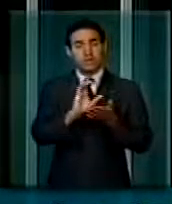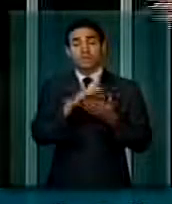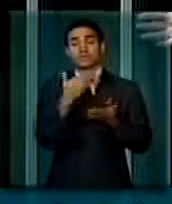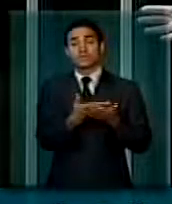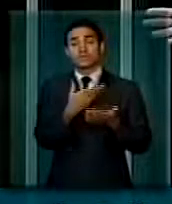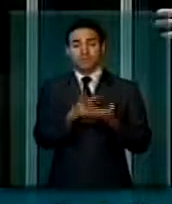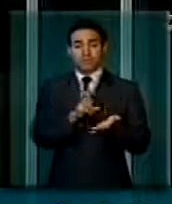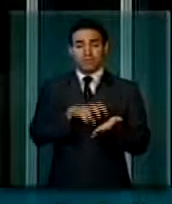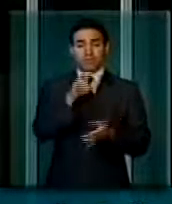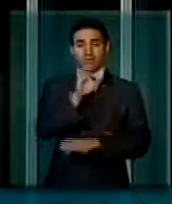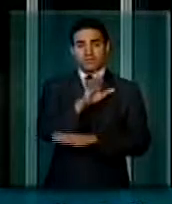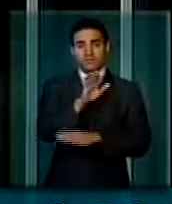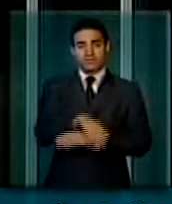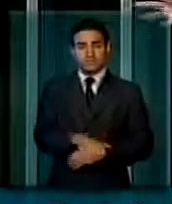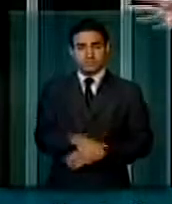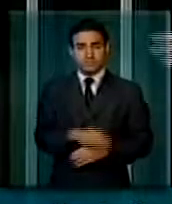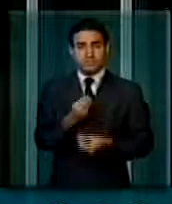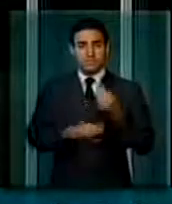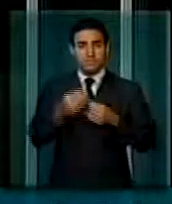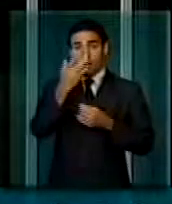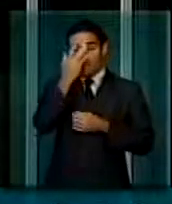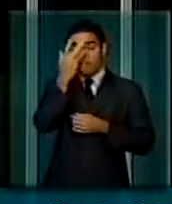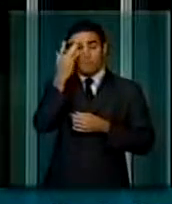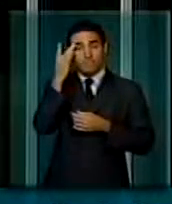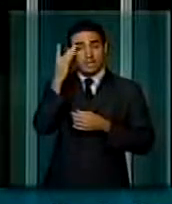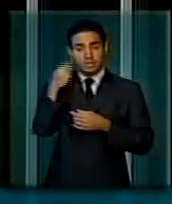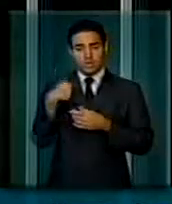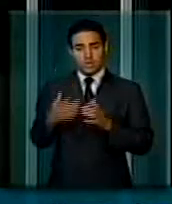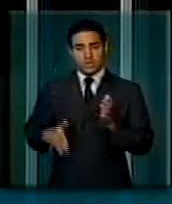O que fazer com os traficantes que rondam as escolas?